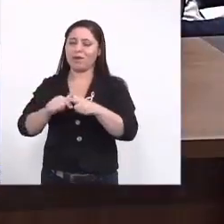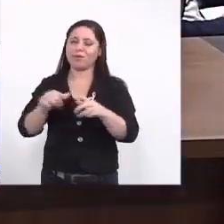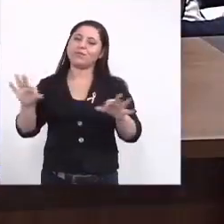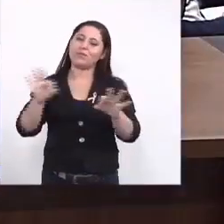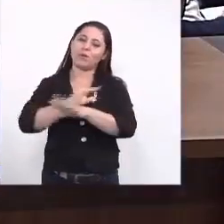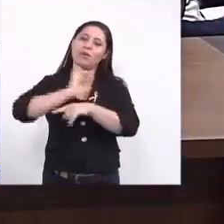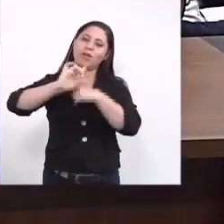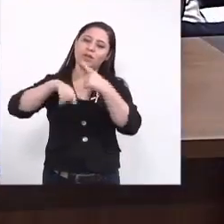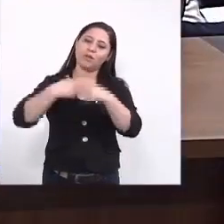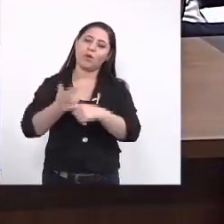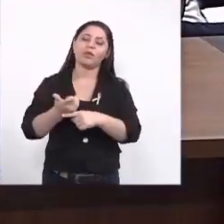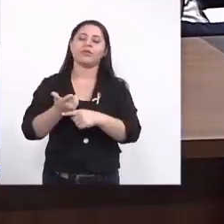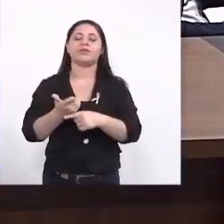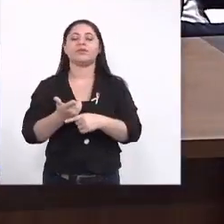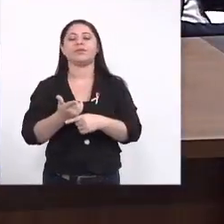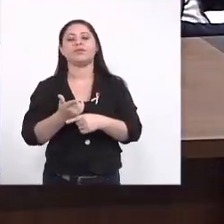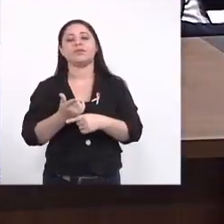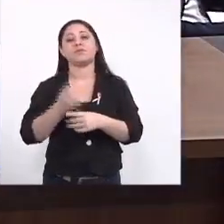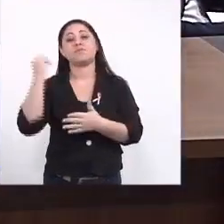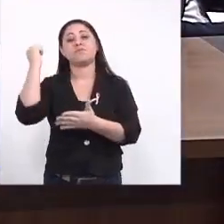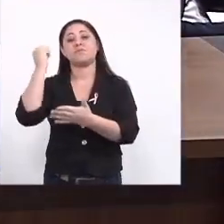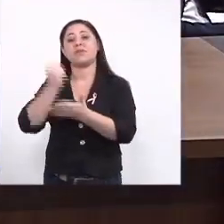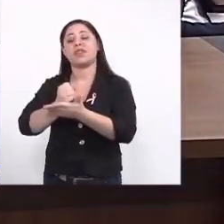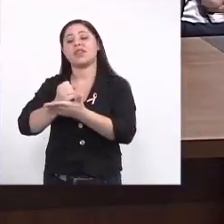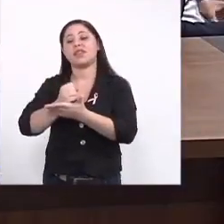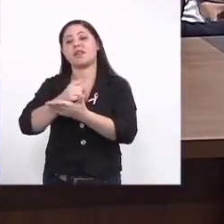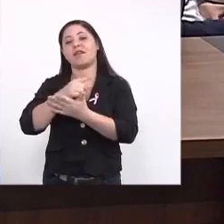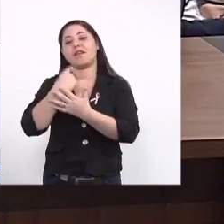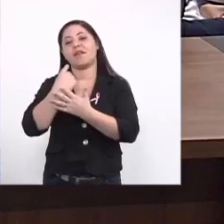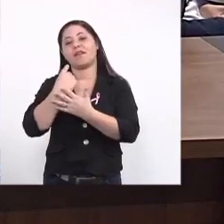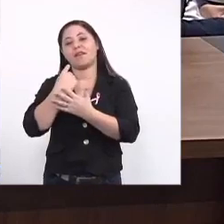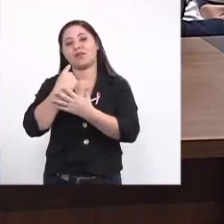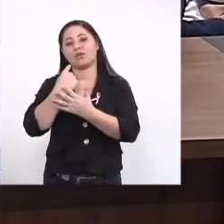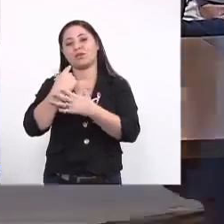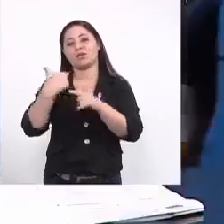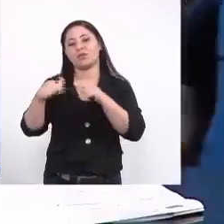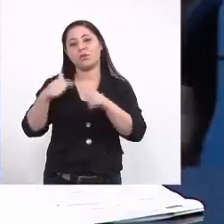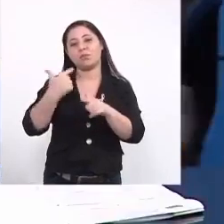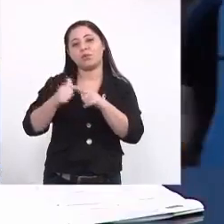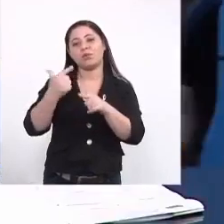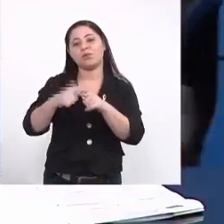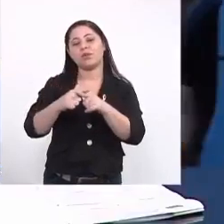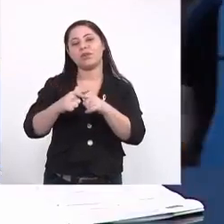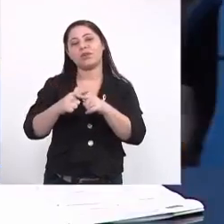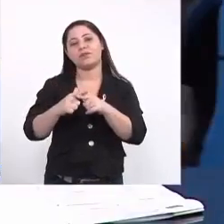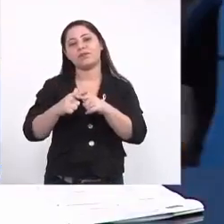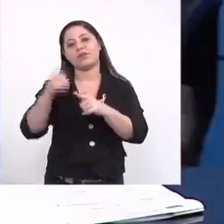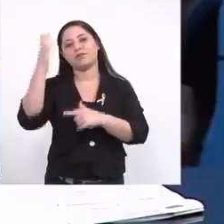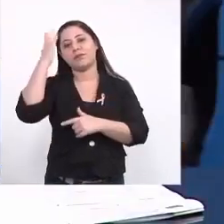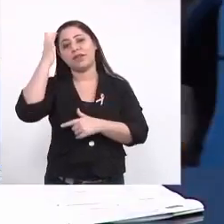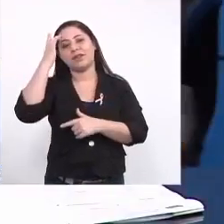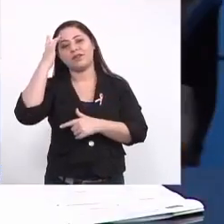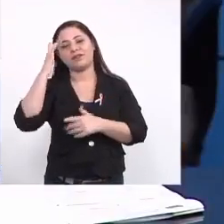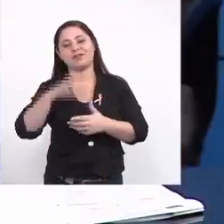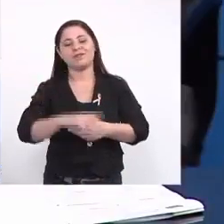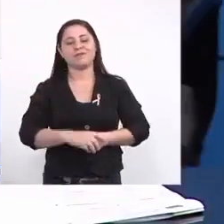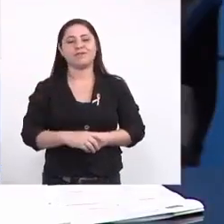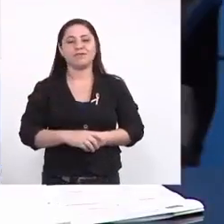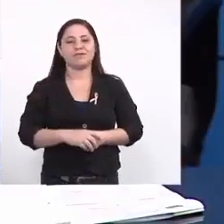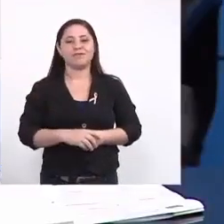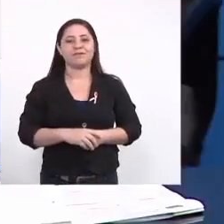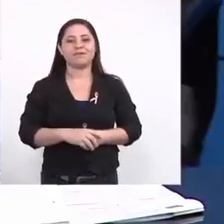de matá-los amanhã tomara que as criancinhas não estejam ouvindo